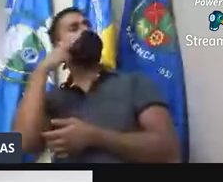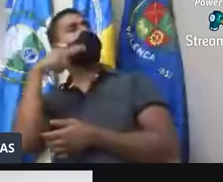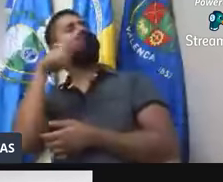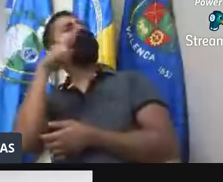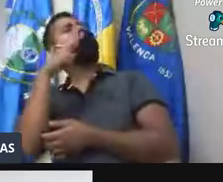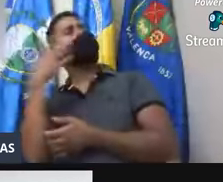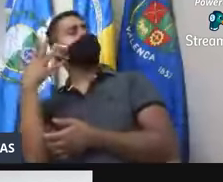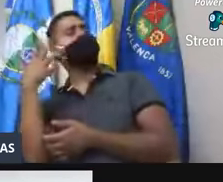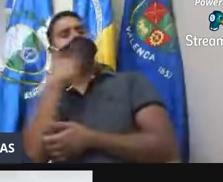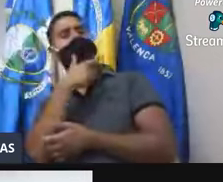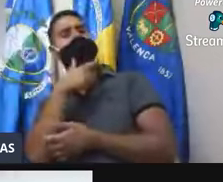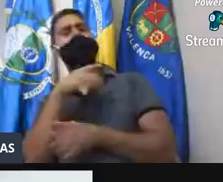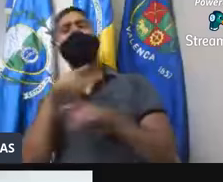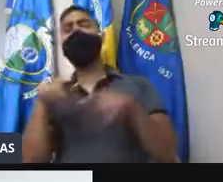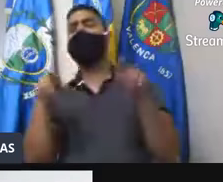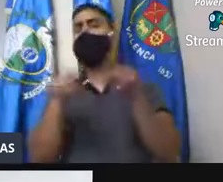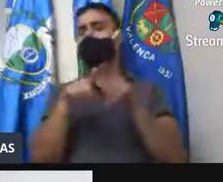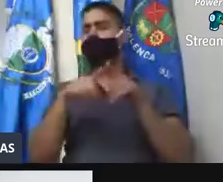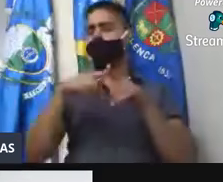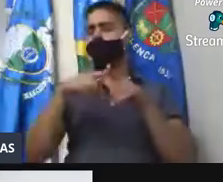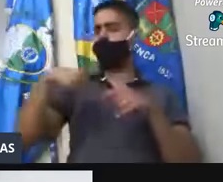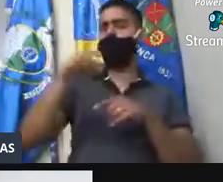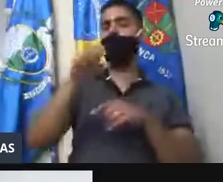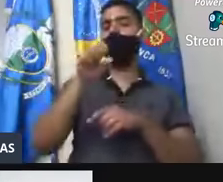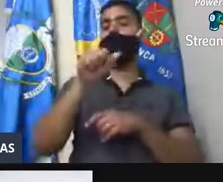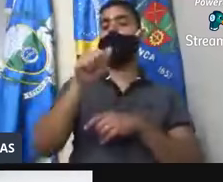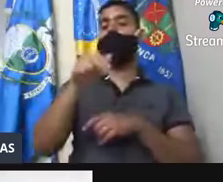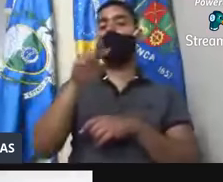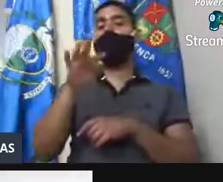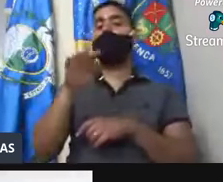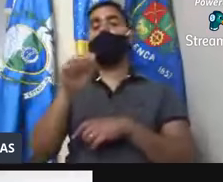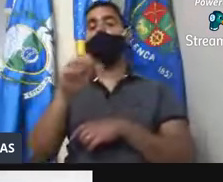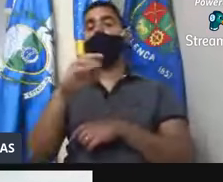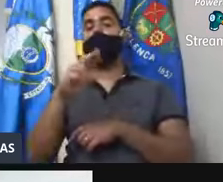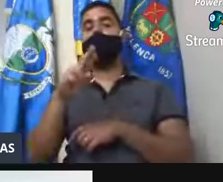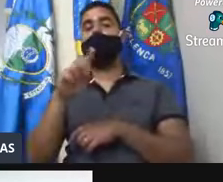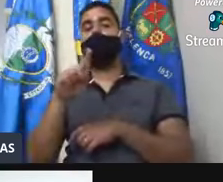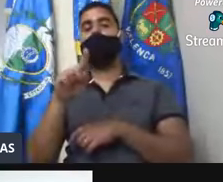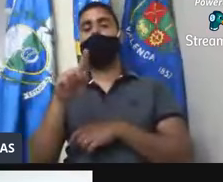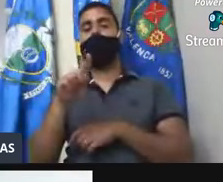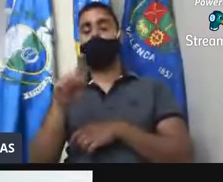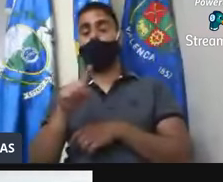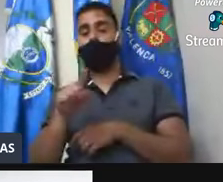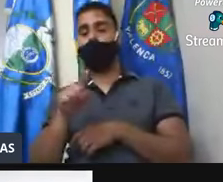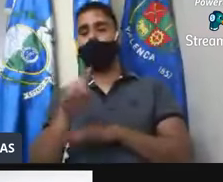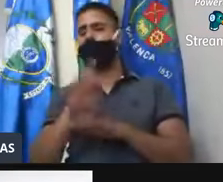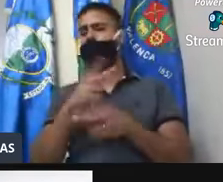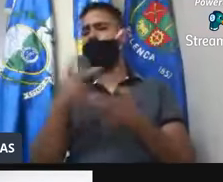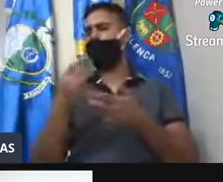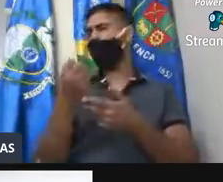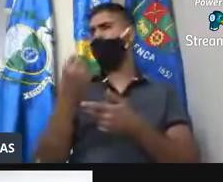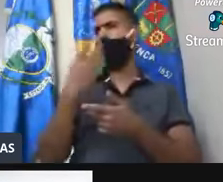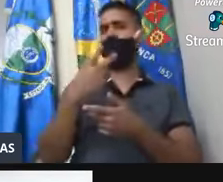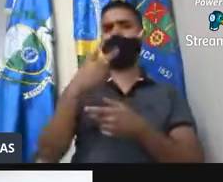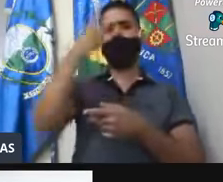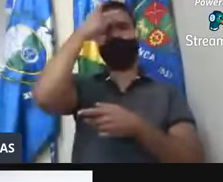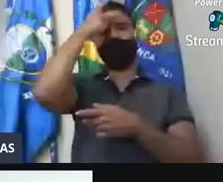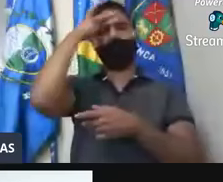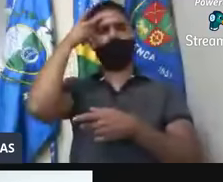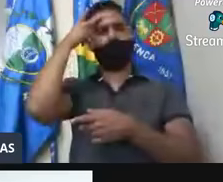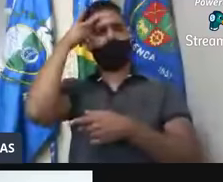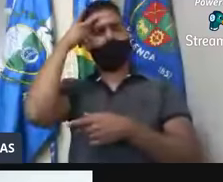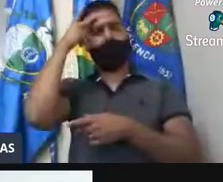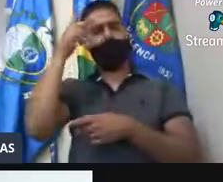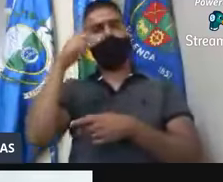das vezes também passam pela Santa Cruz. Então, não é uma coisa bem-vinda nem para os moradores, que a gente também quer